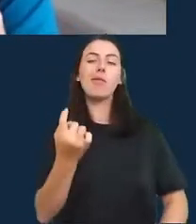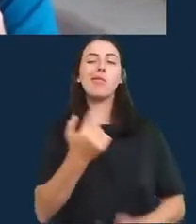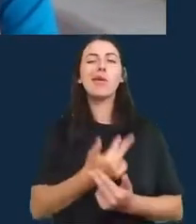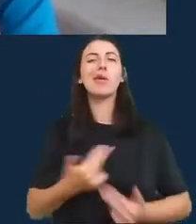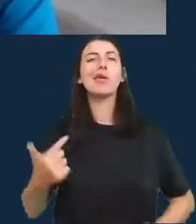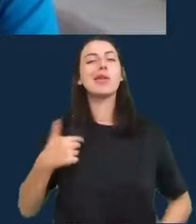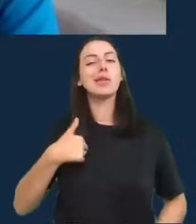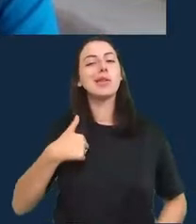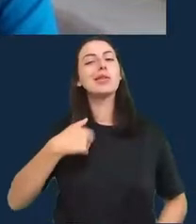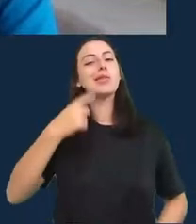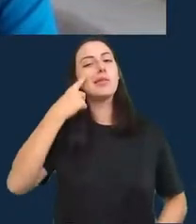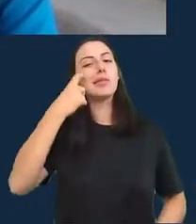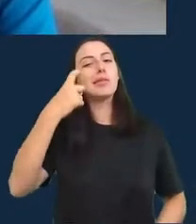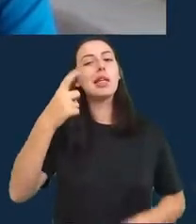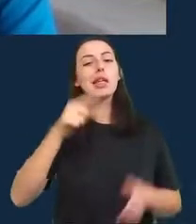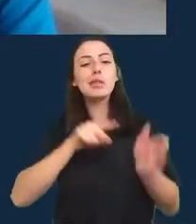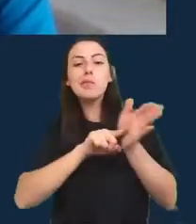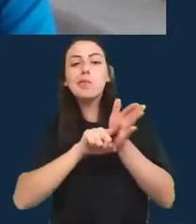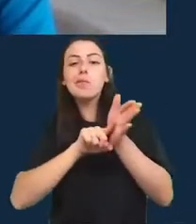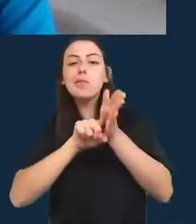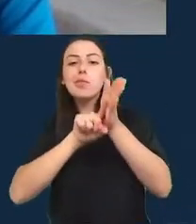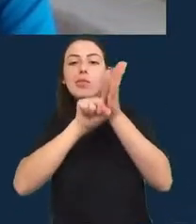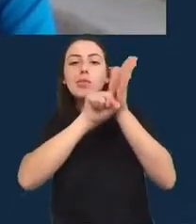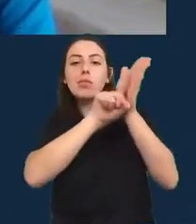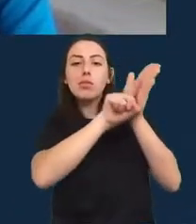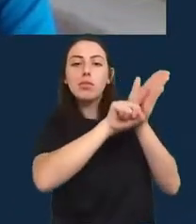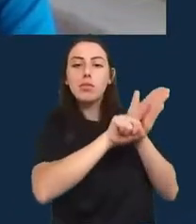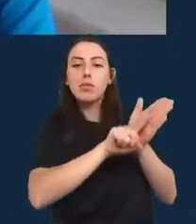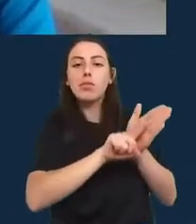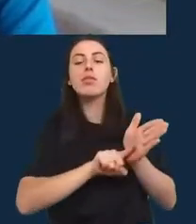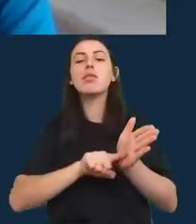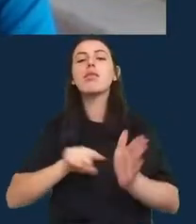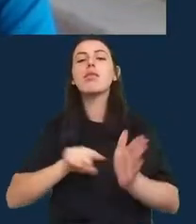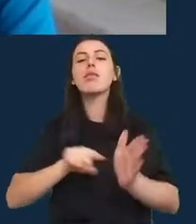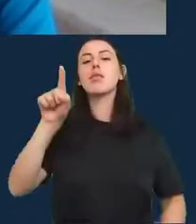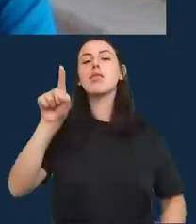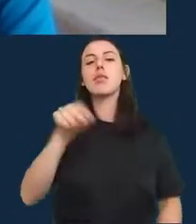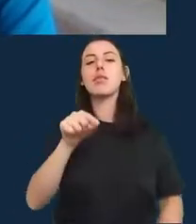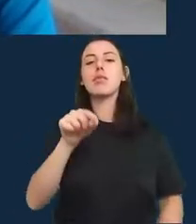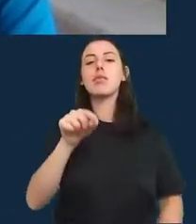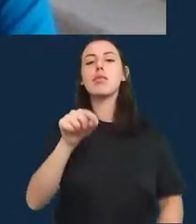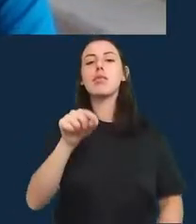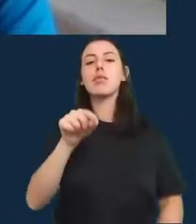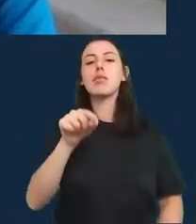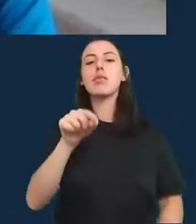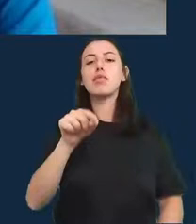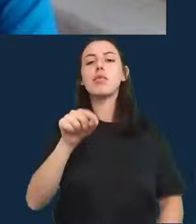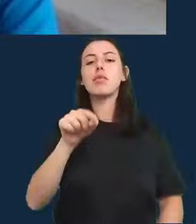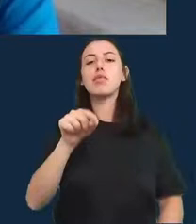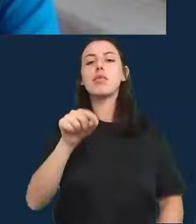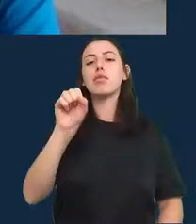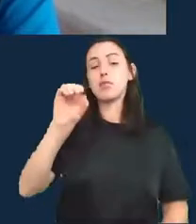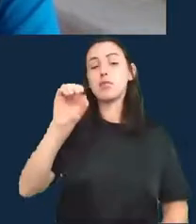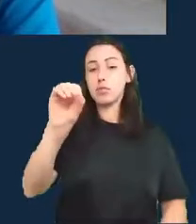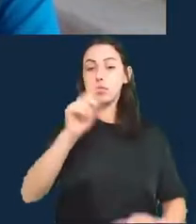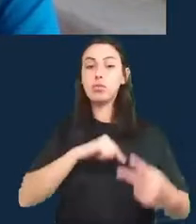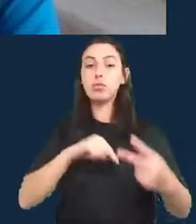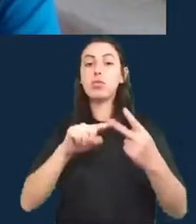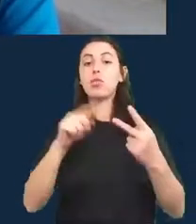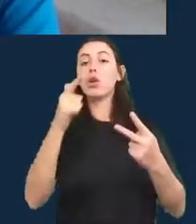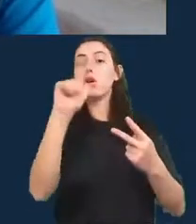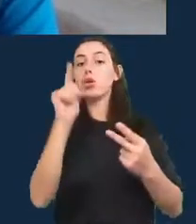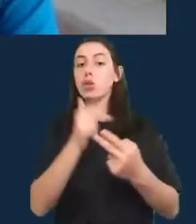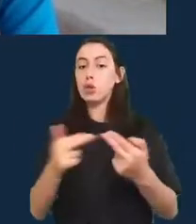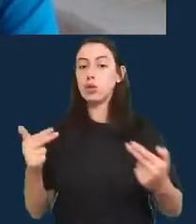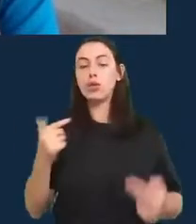é o censo outra coisa que eu me interesso é desculpa